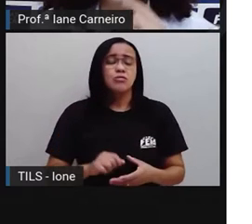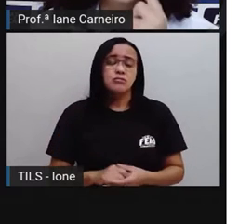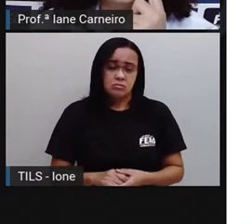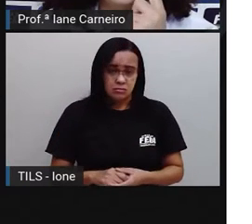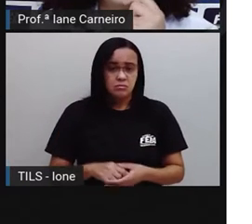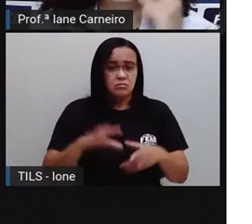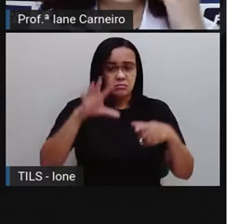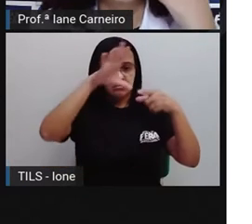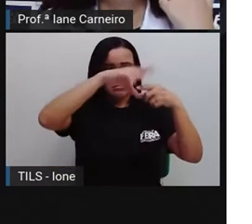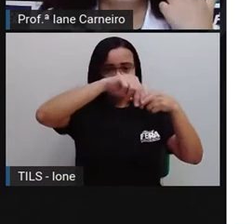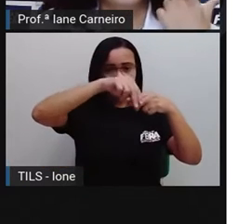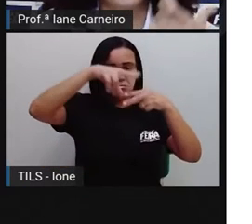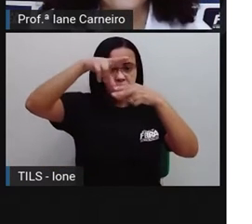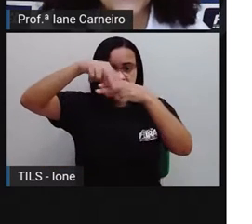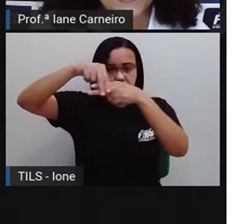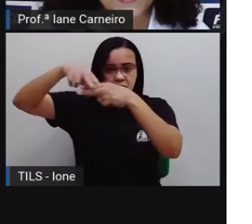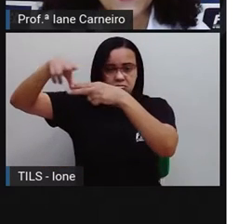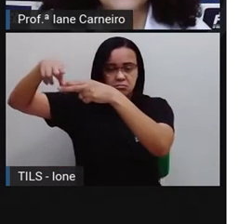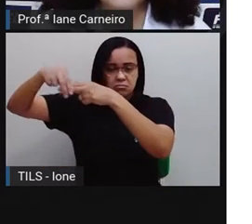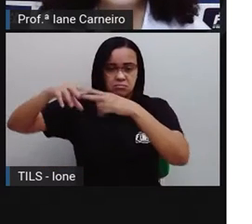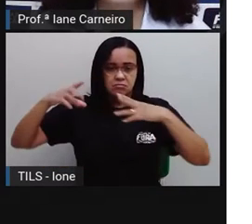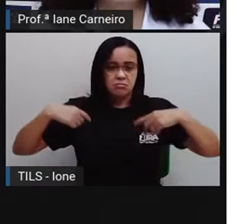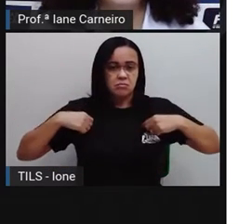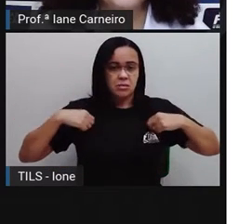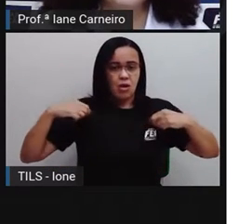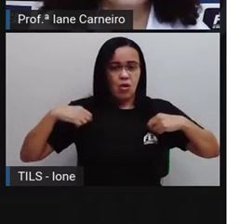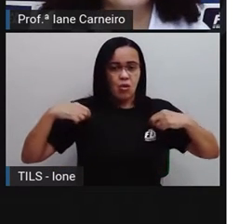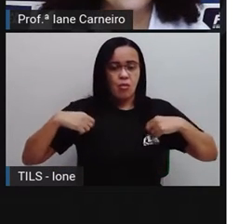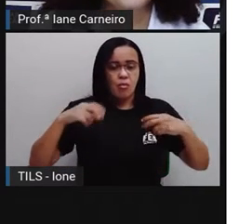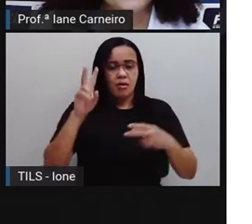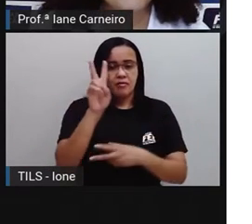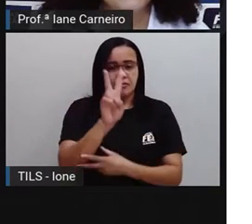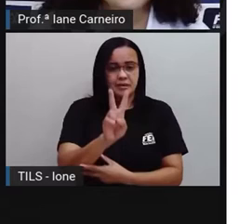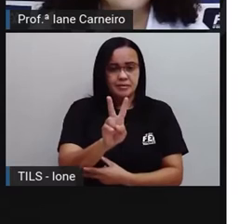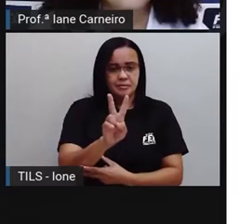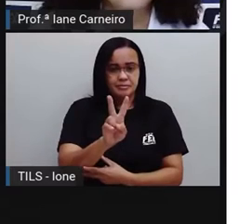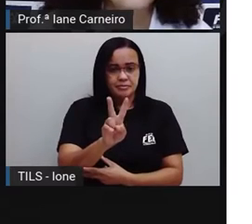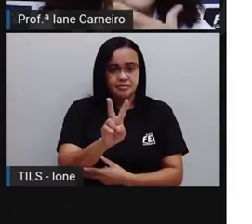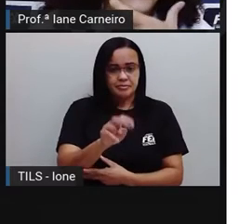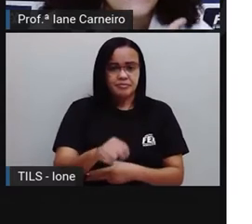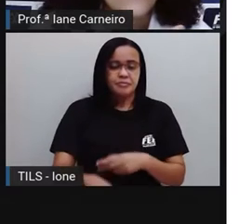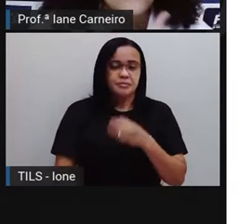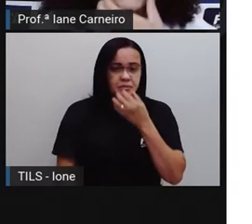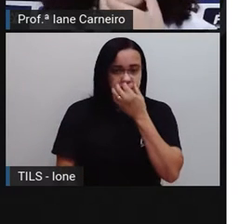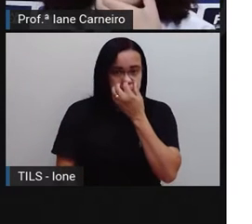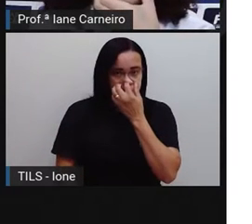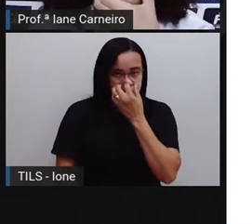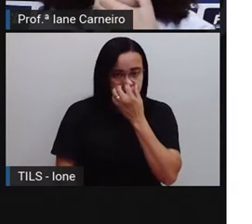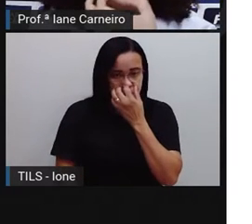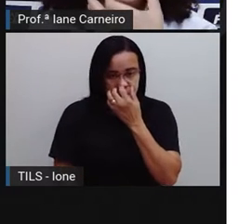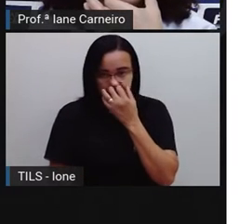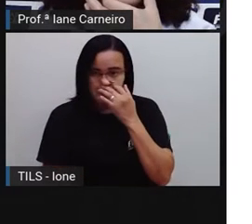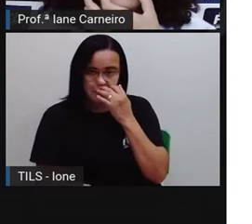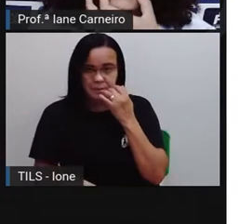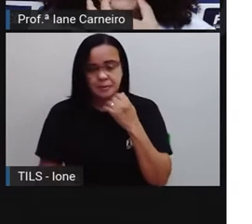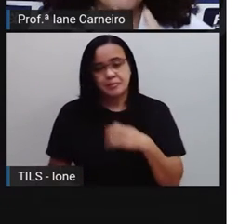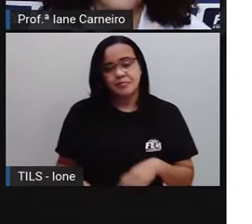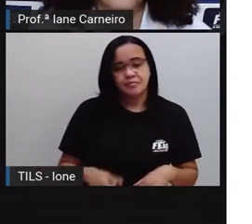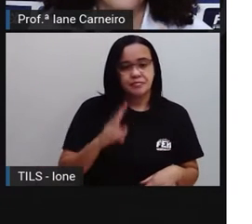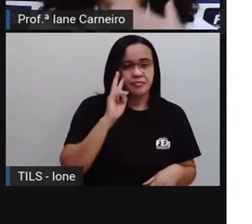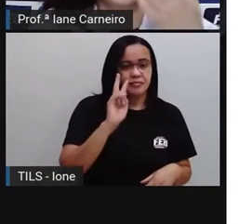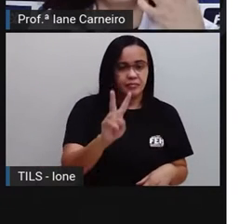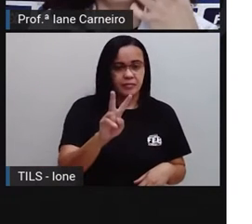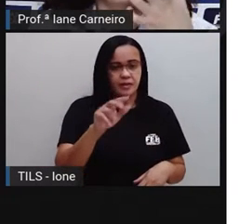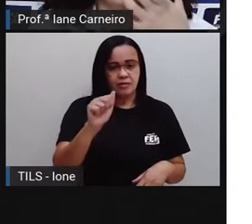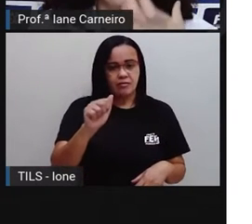varal, né? O som da letra Vê, né? E aí a gente pode observar aqui, ó, o Vá. Ó como é que a gente gesticula